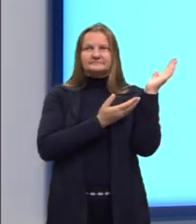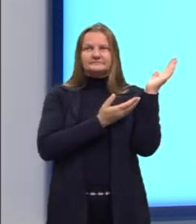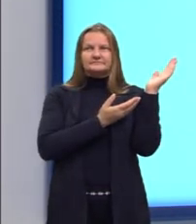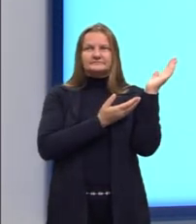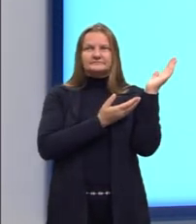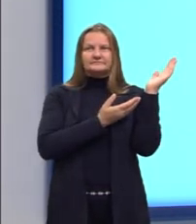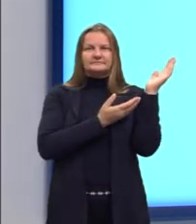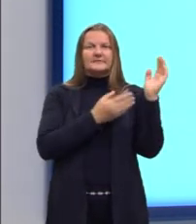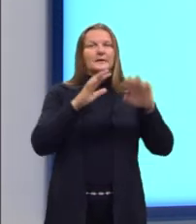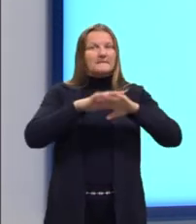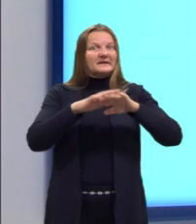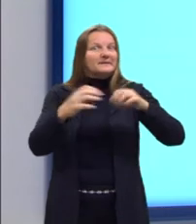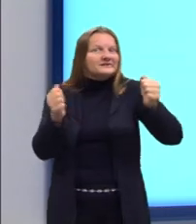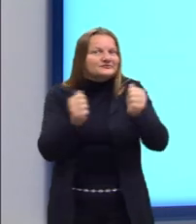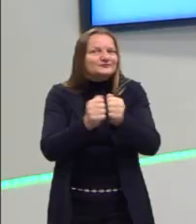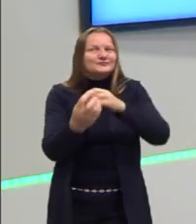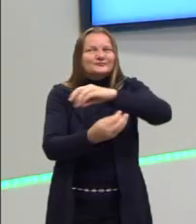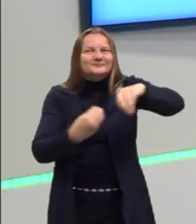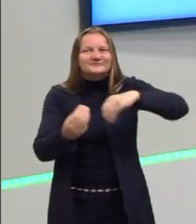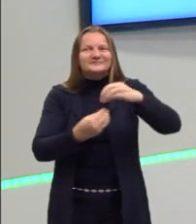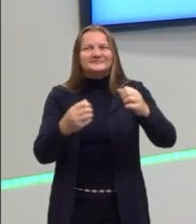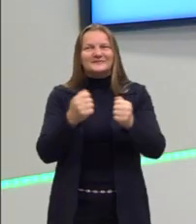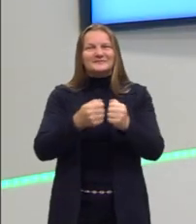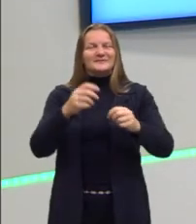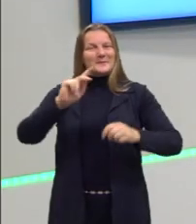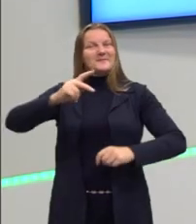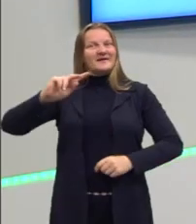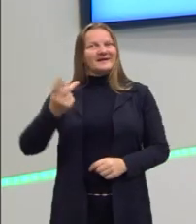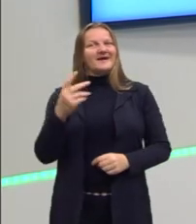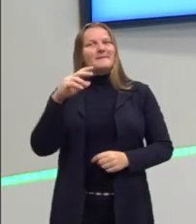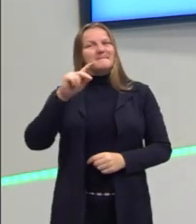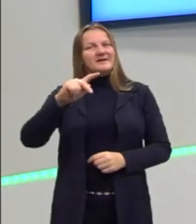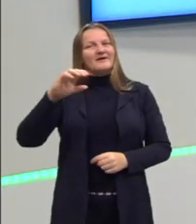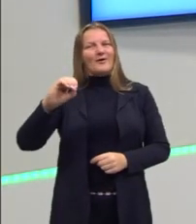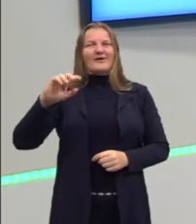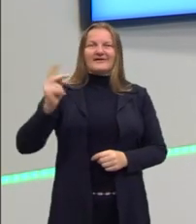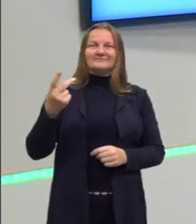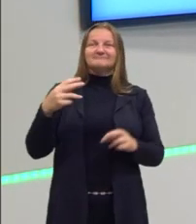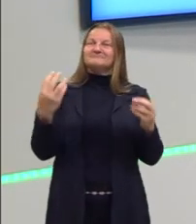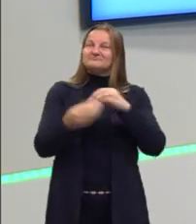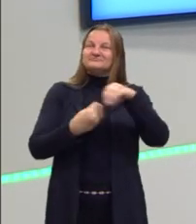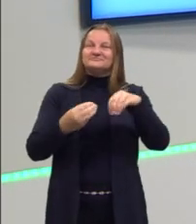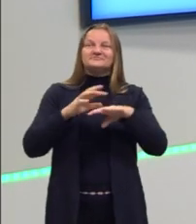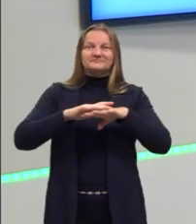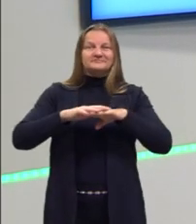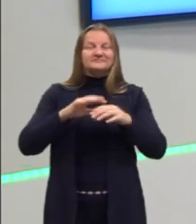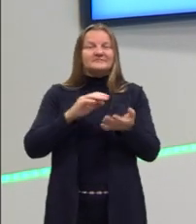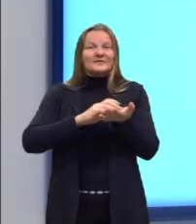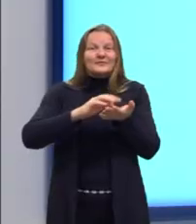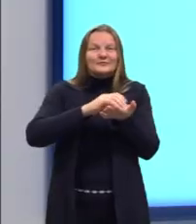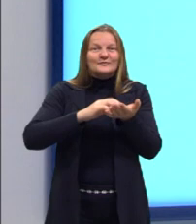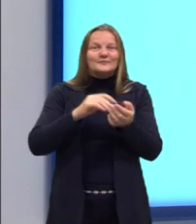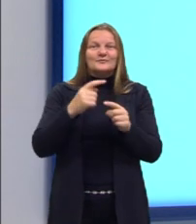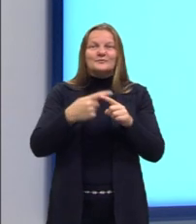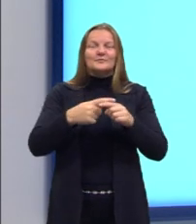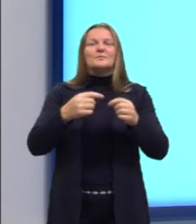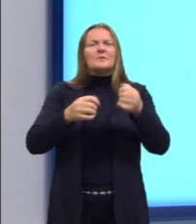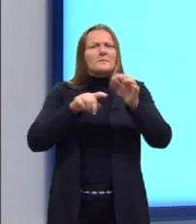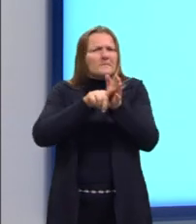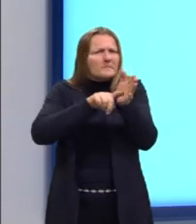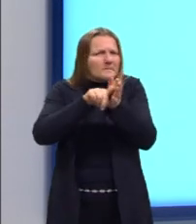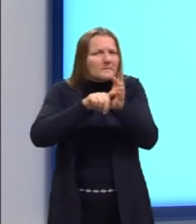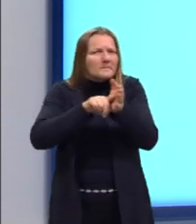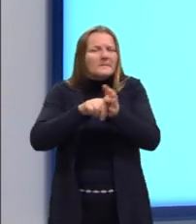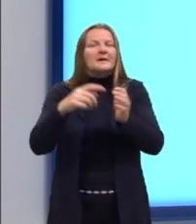junto para calcular o pH e o POH. Pode ser verificado através de um equipamento? Pode ser